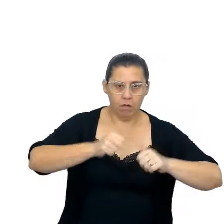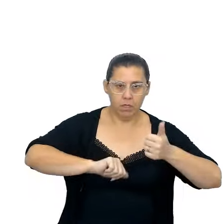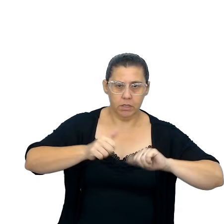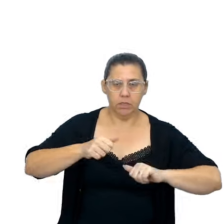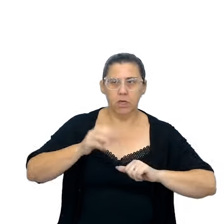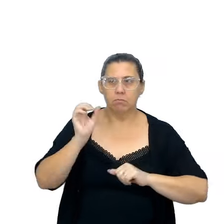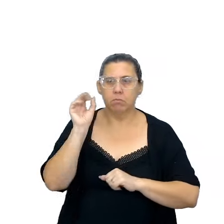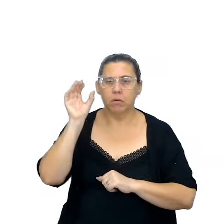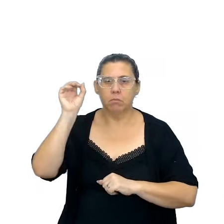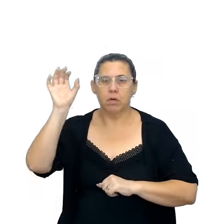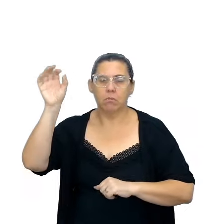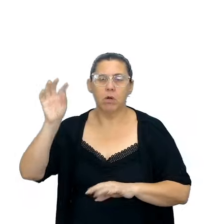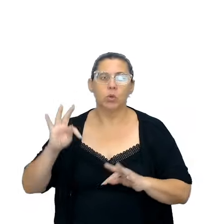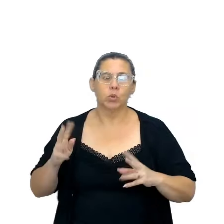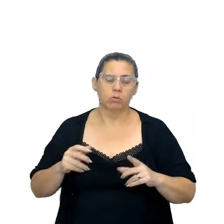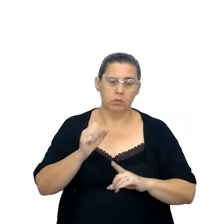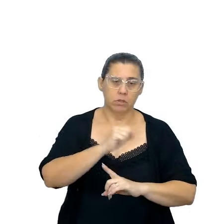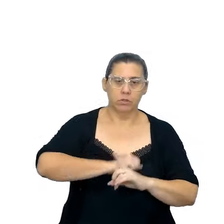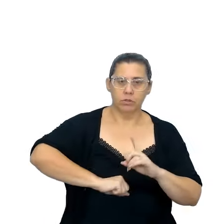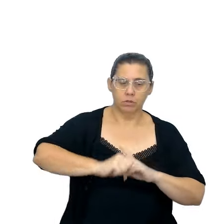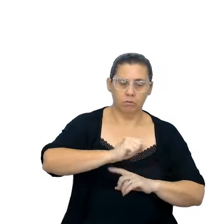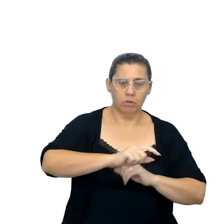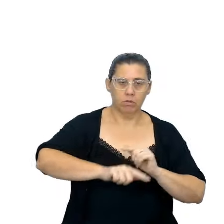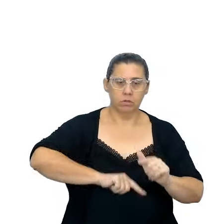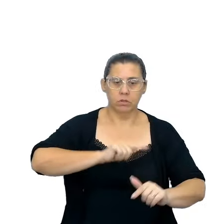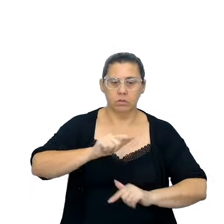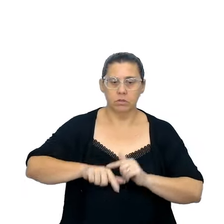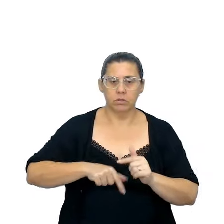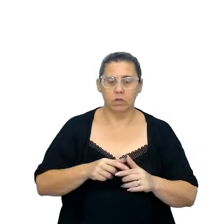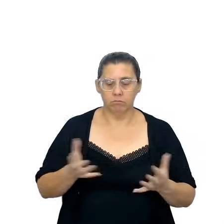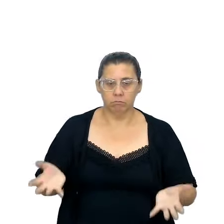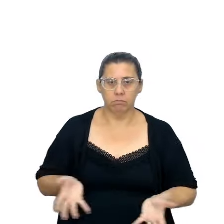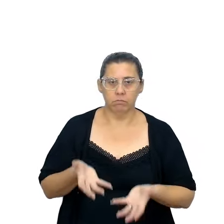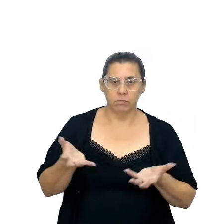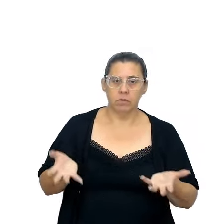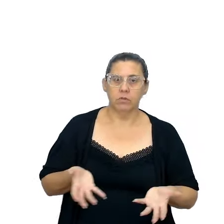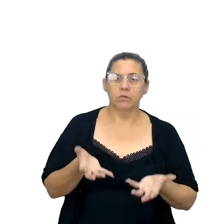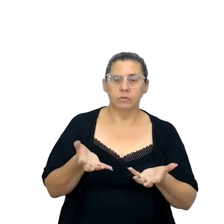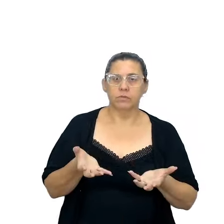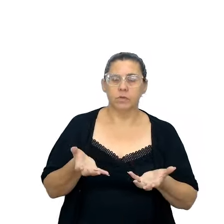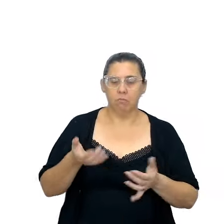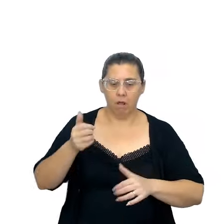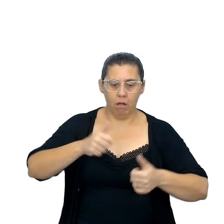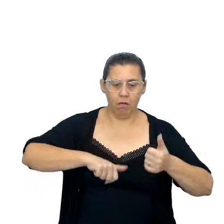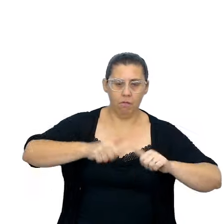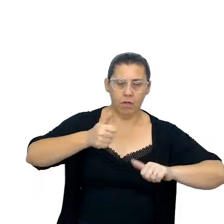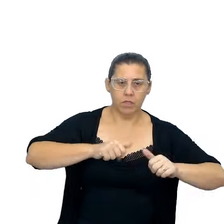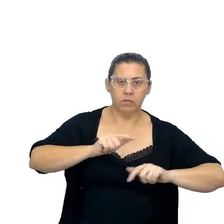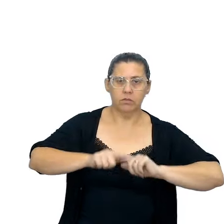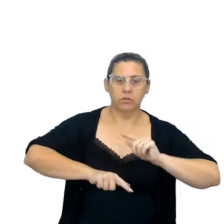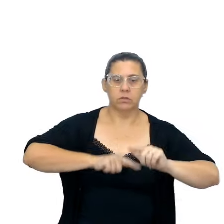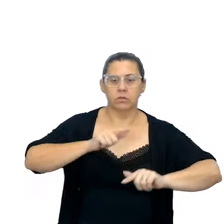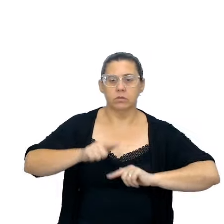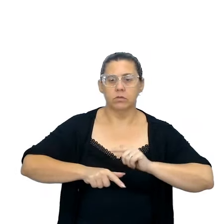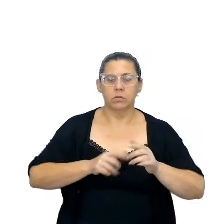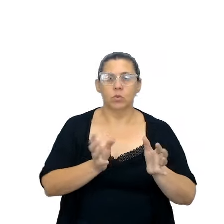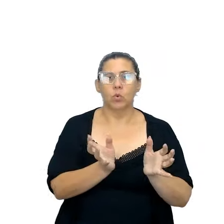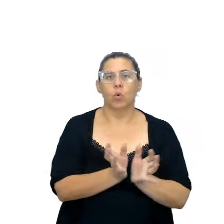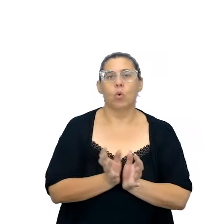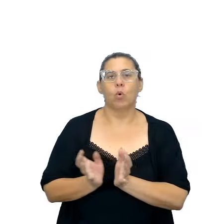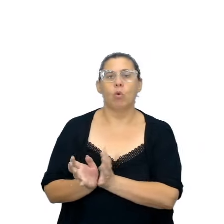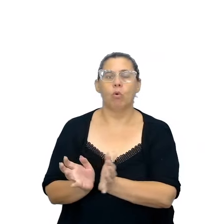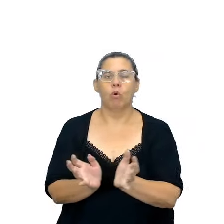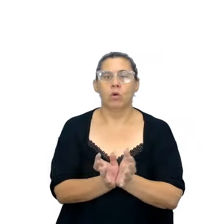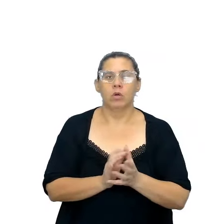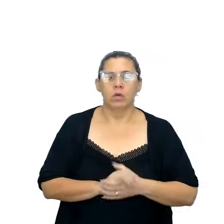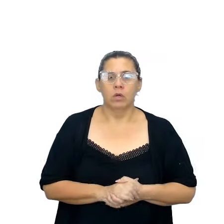na proposição da socialização dos trabalhos, incentivar a autoavaliação dos trabalhos, dos grupos, né?